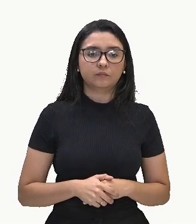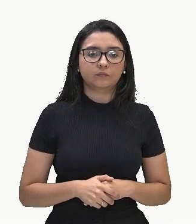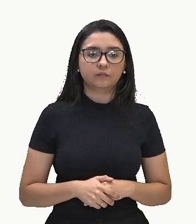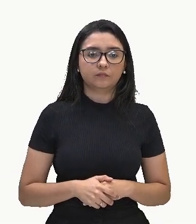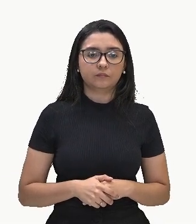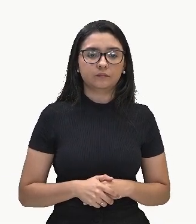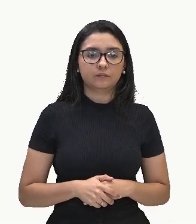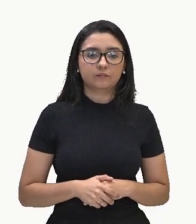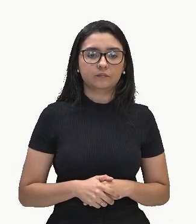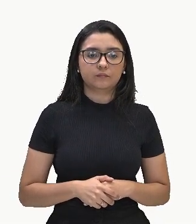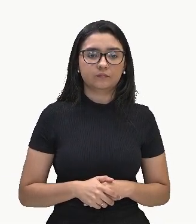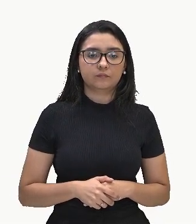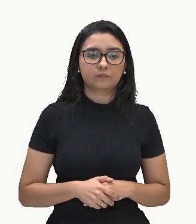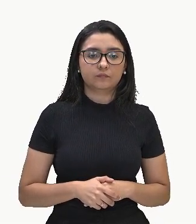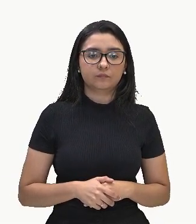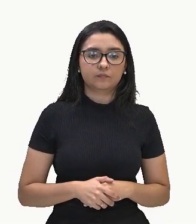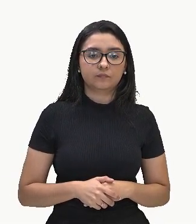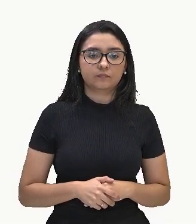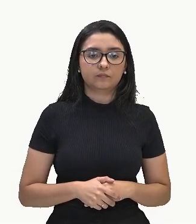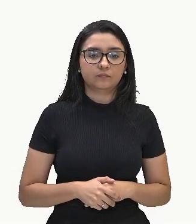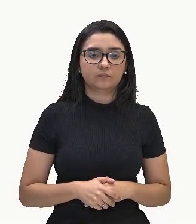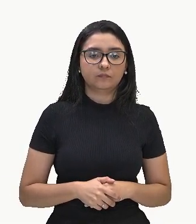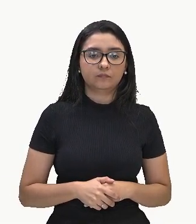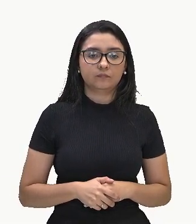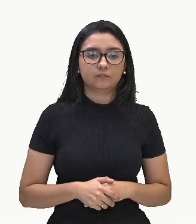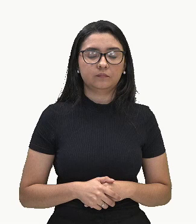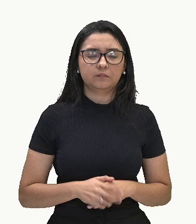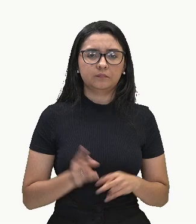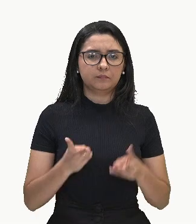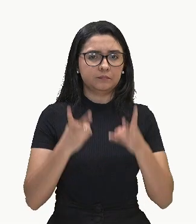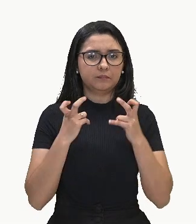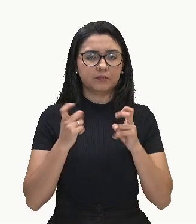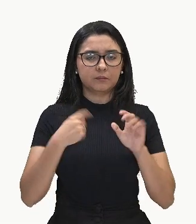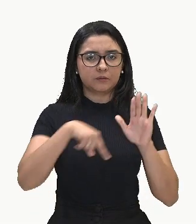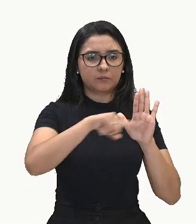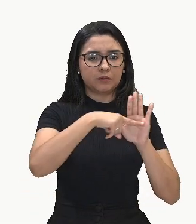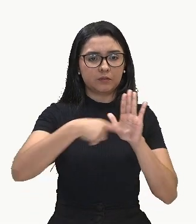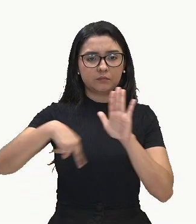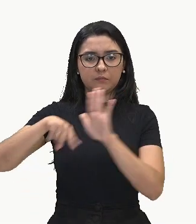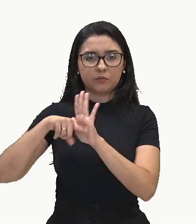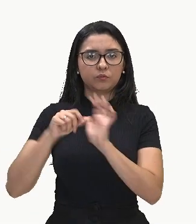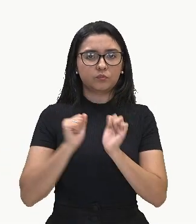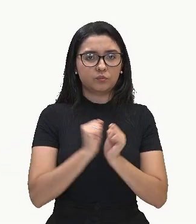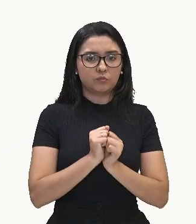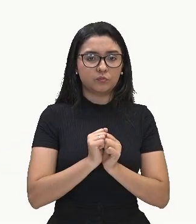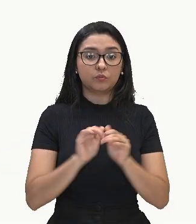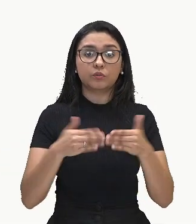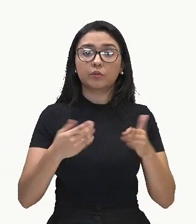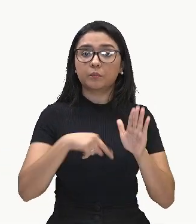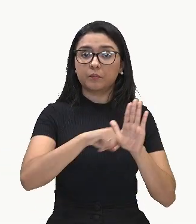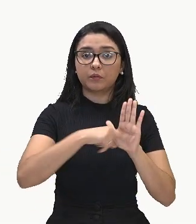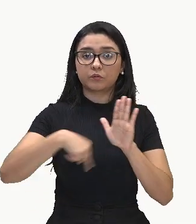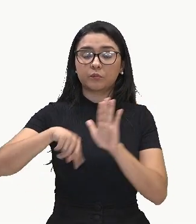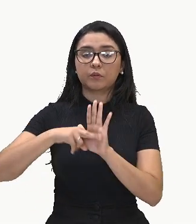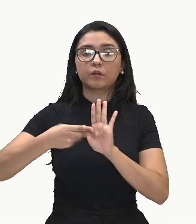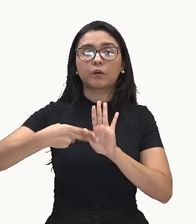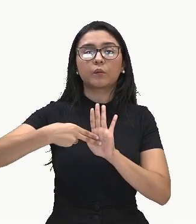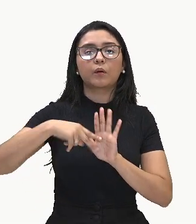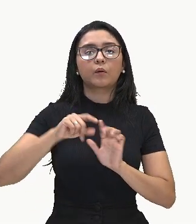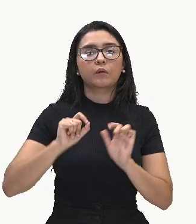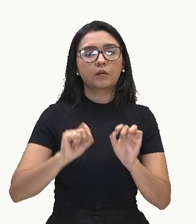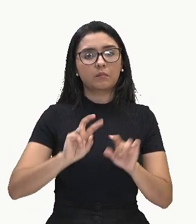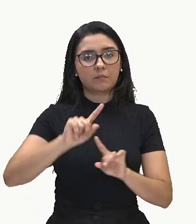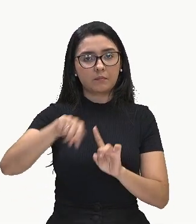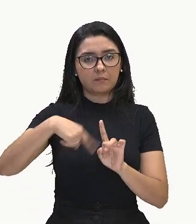menos... Aqui eu faço, viu que ficaram dois sinais juntos, né? Então, menos com menos vai dar mais.